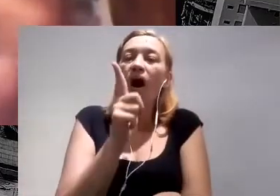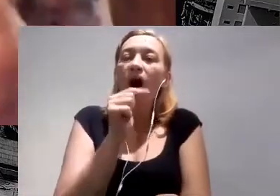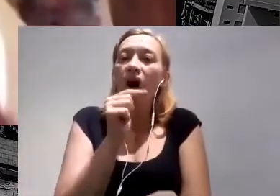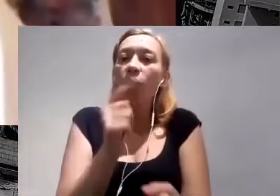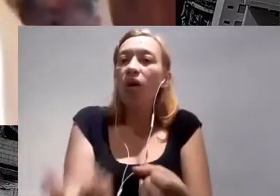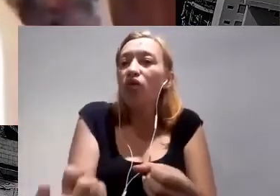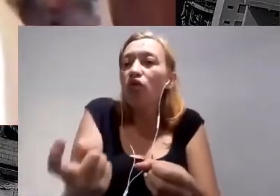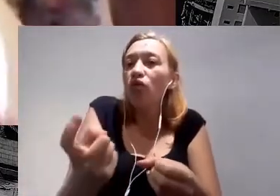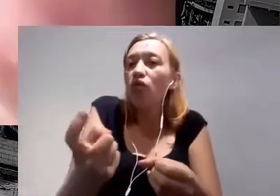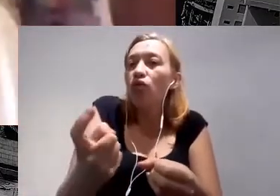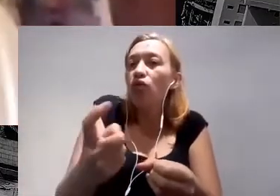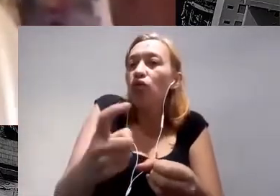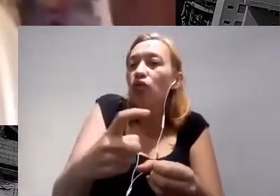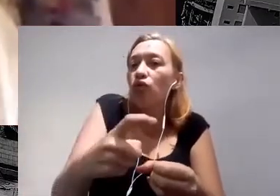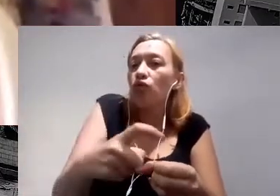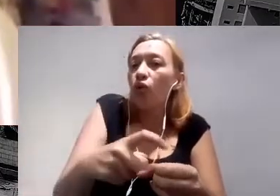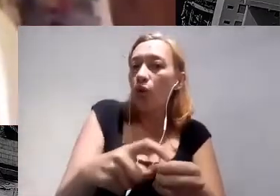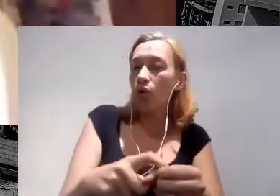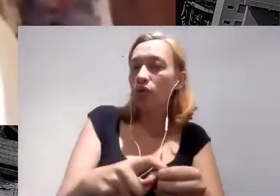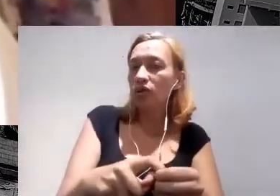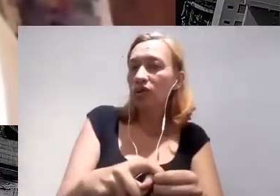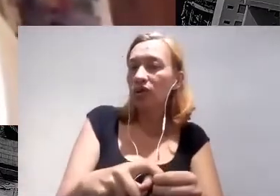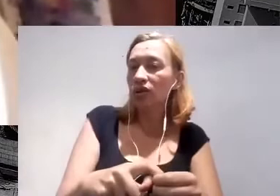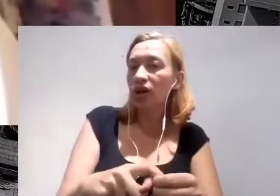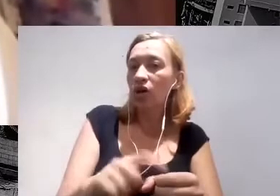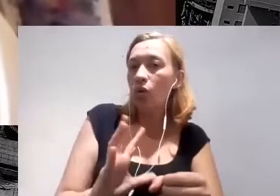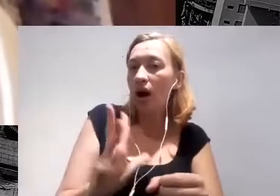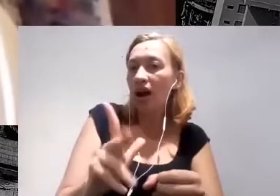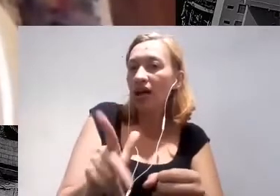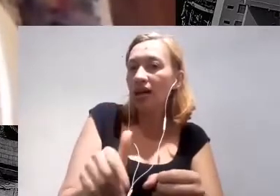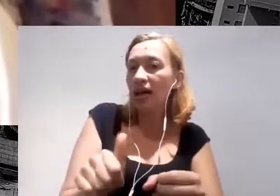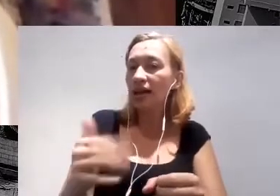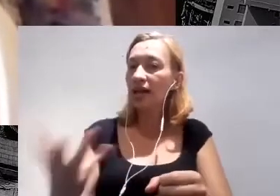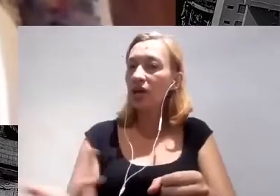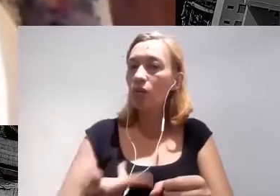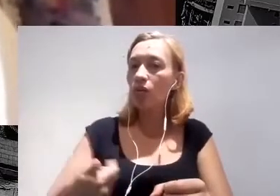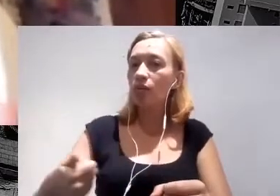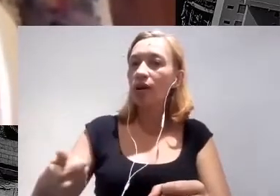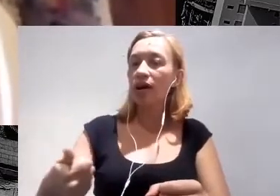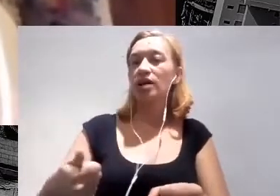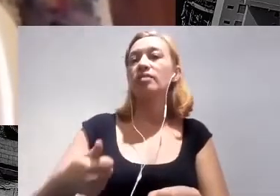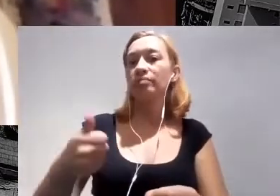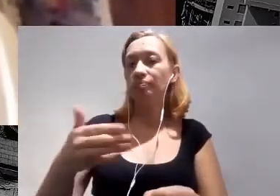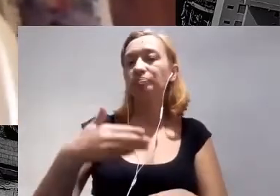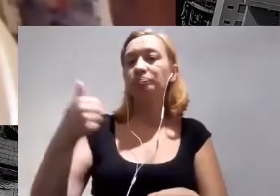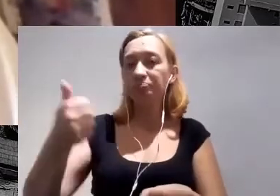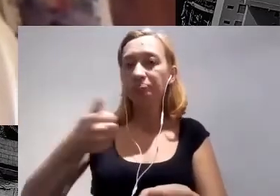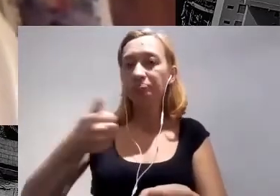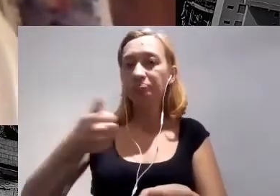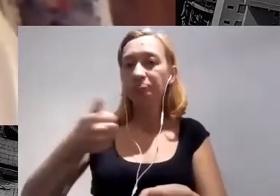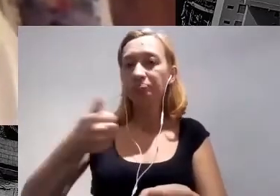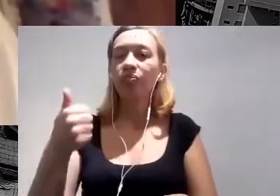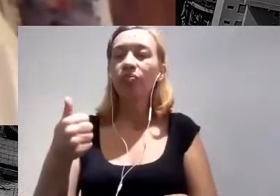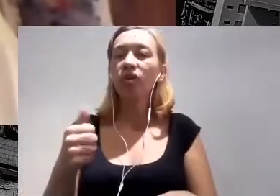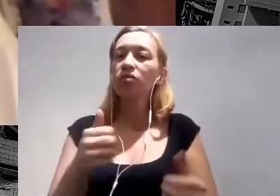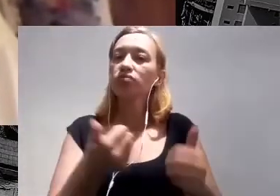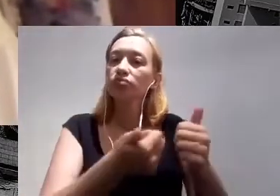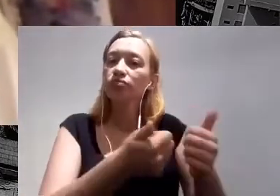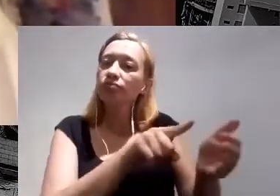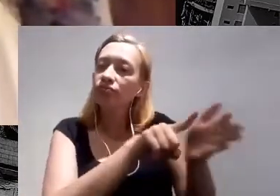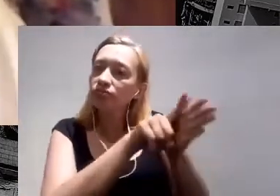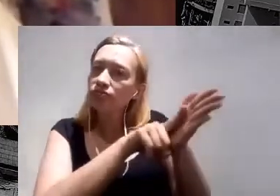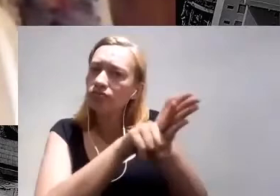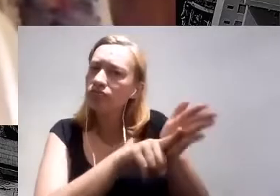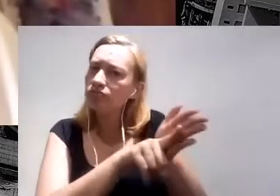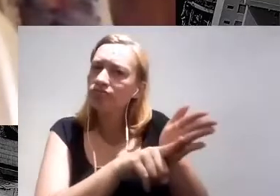uma água com maior qualidade em maior quantidade. Então, essa análise, ela não é simples, ela não é